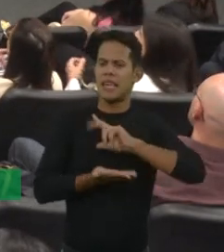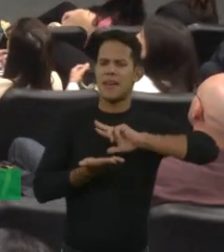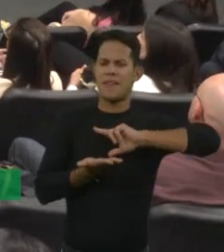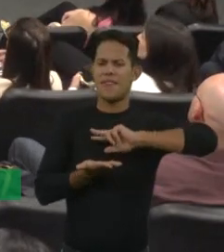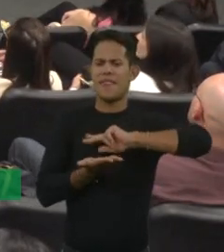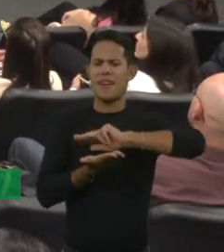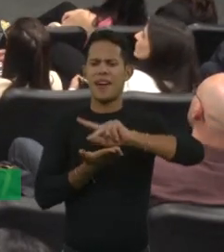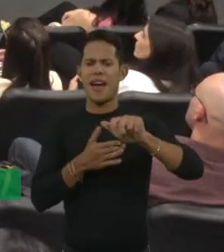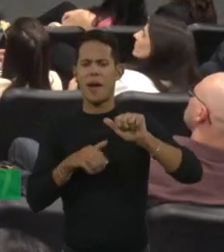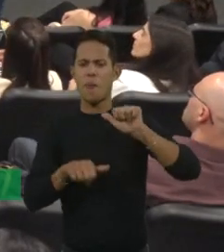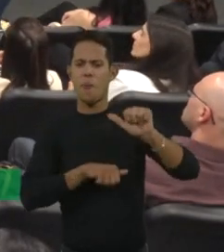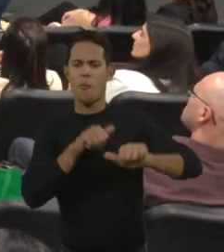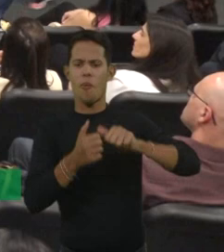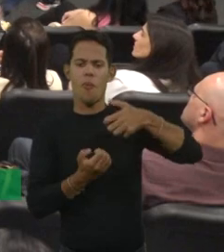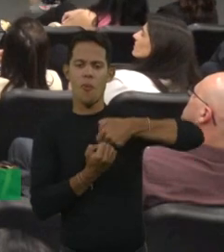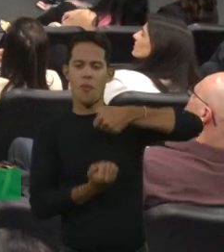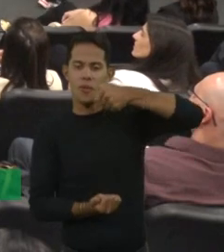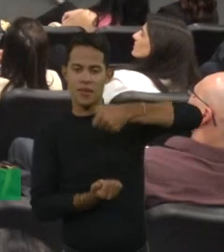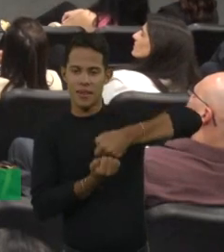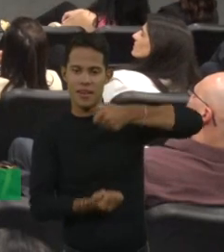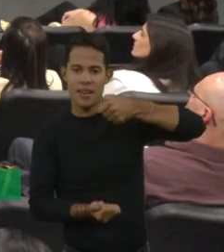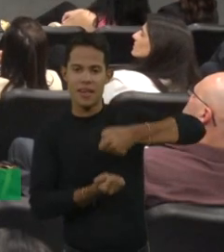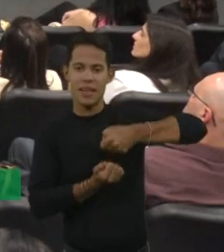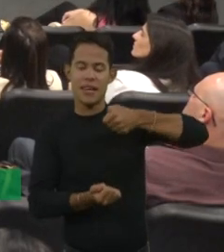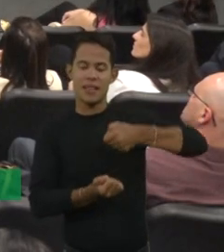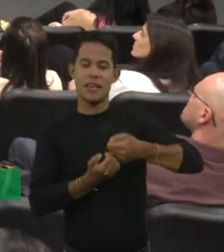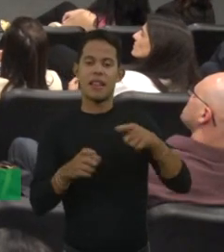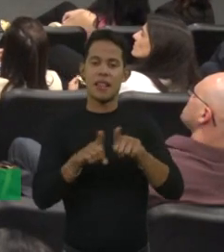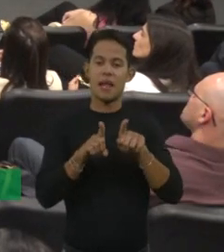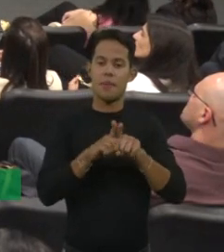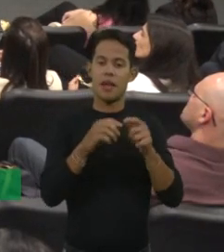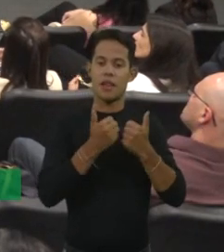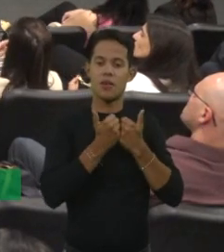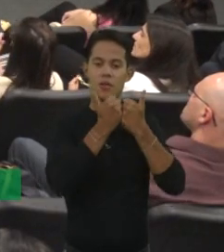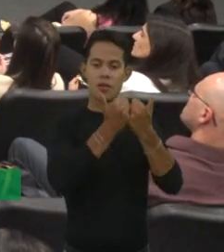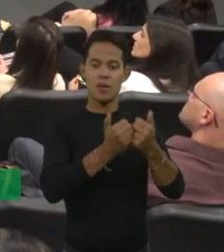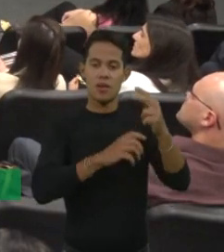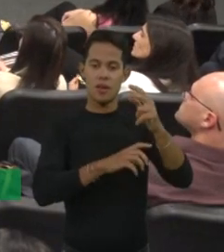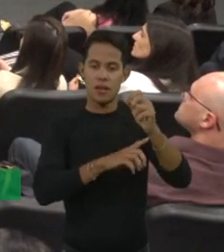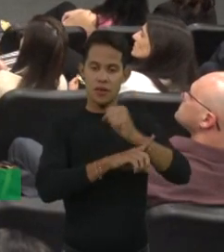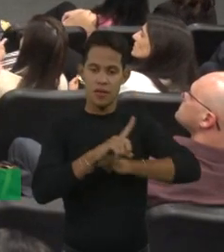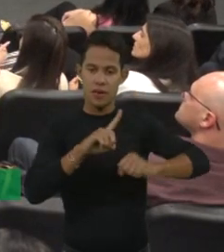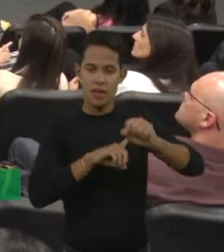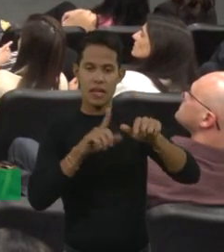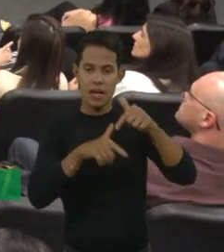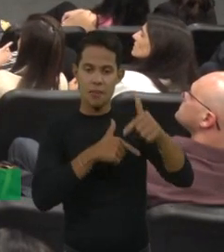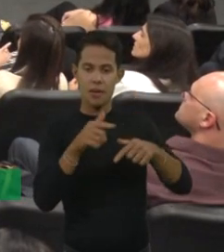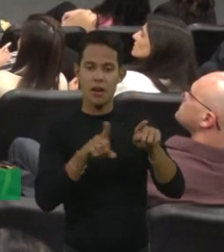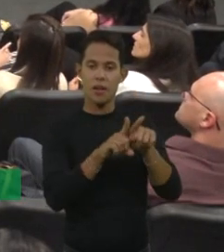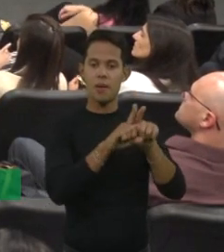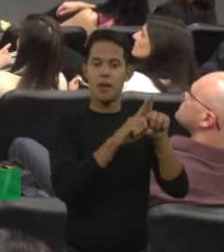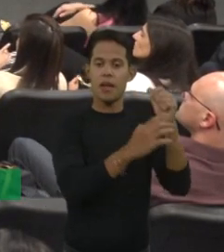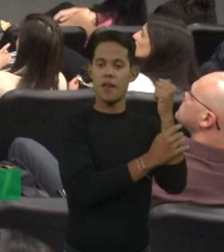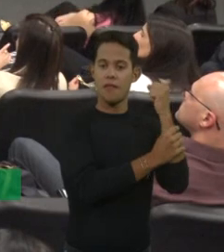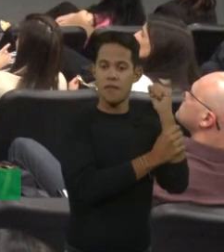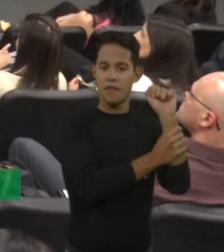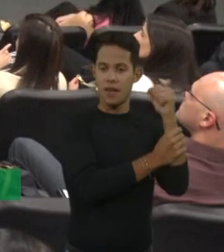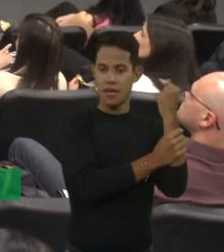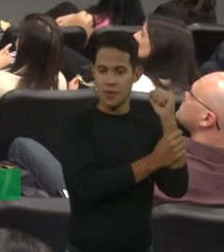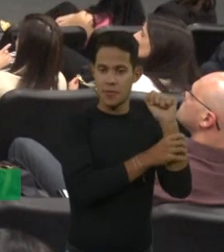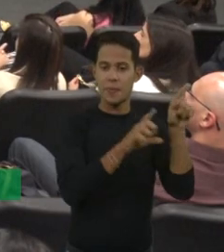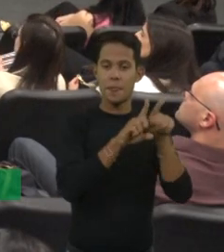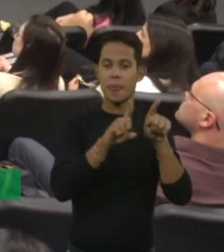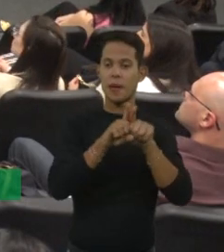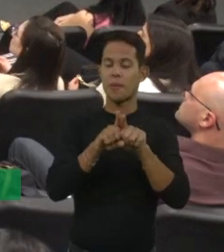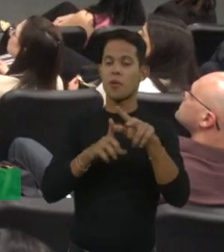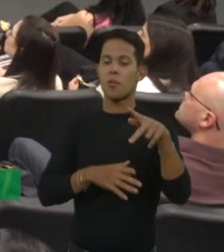precisa da ajuda, do ortopedista, o serviço social, psicologia, a fisio também, a fisioterapia, um educador físico para